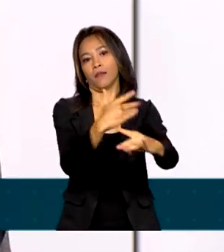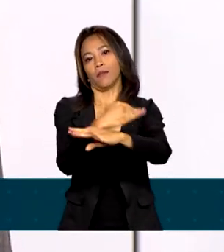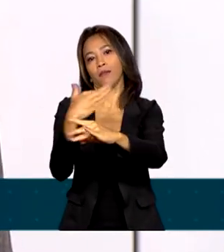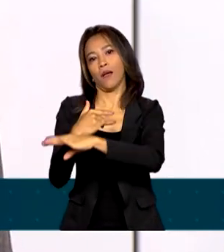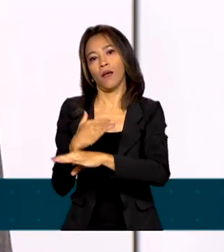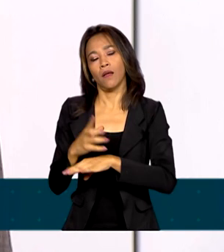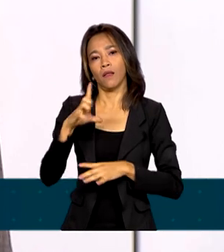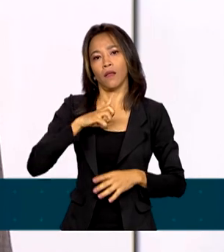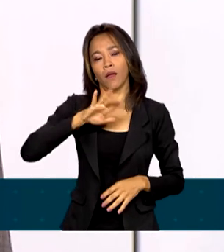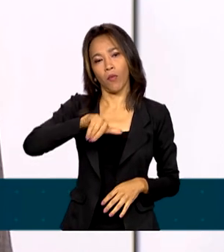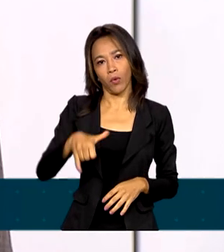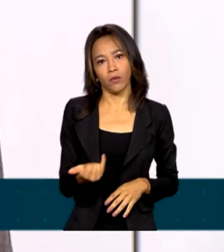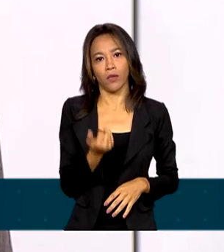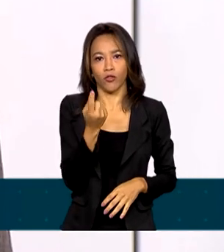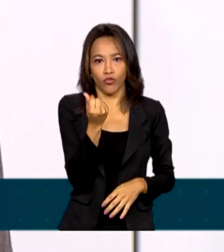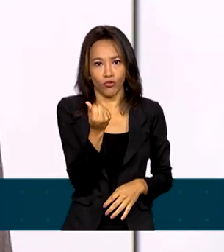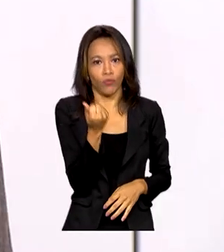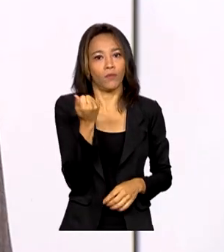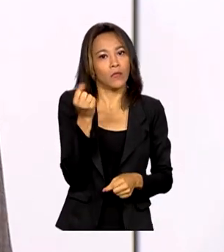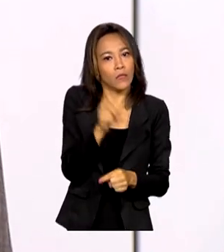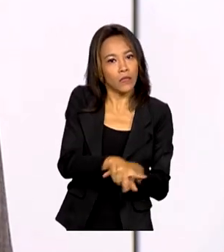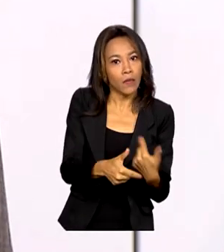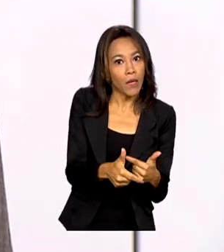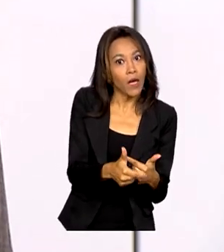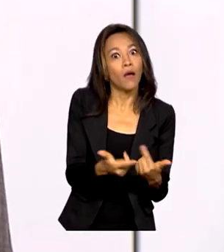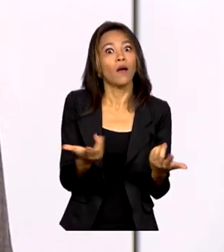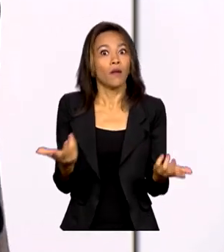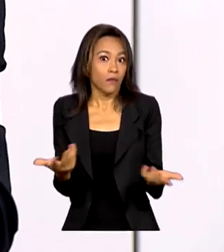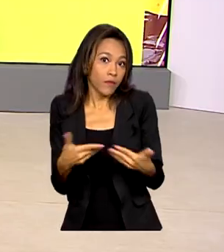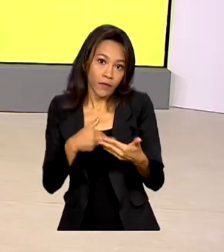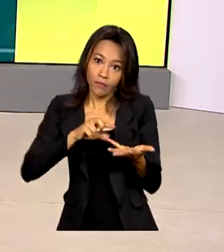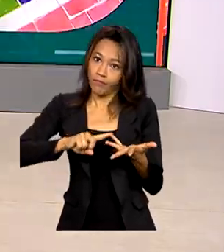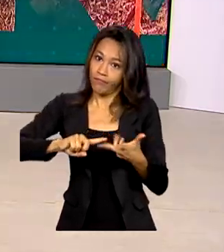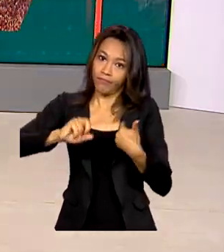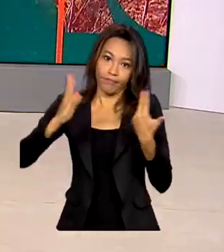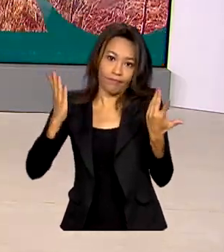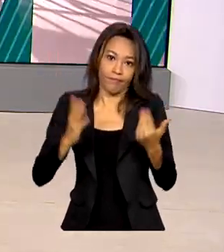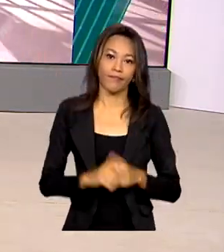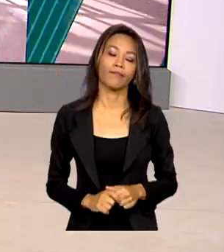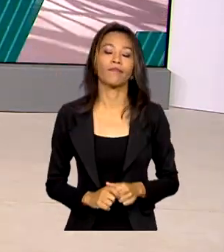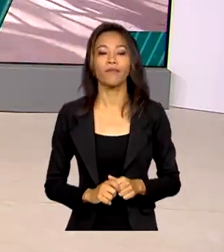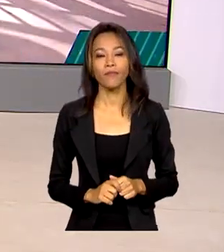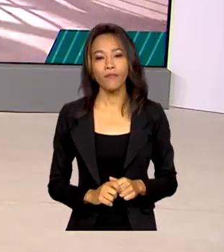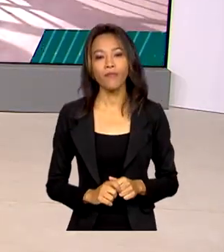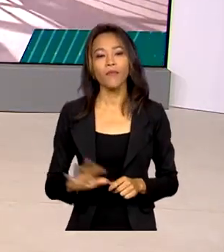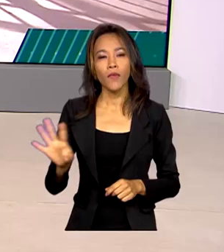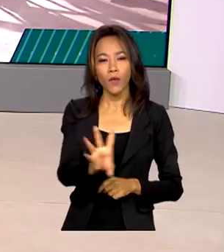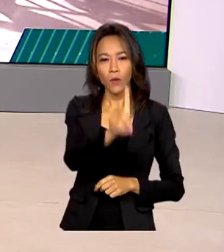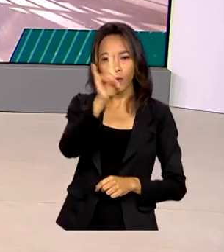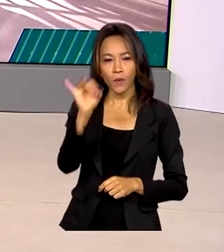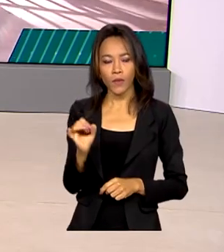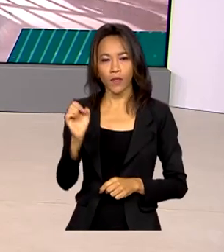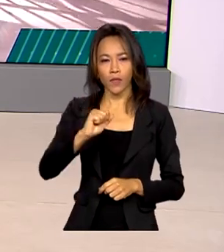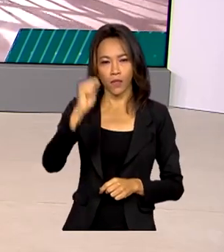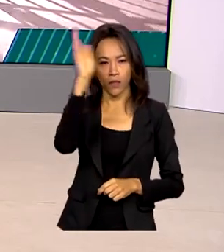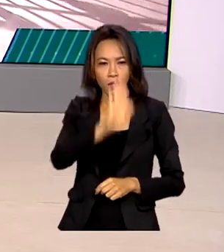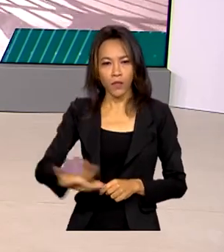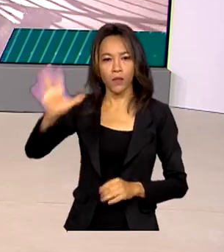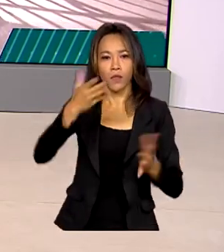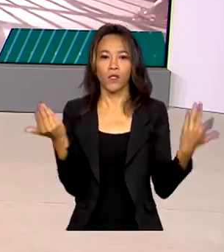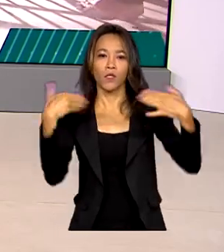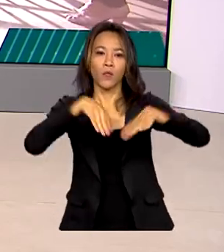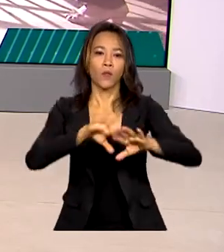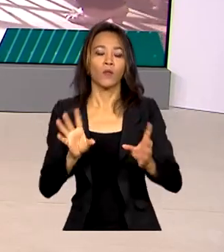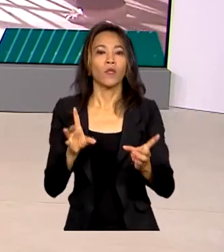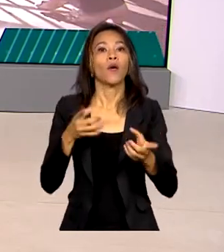terem oportunidade de renda, de trabalho, emprego, enfim. O Dia Nacional de Inclusão Digital foi